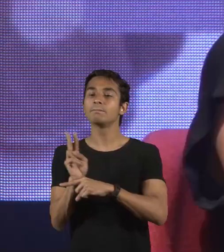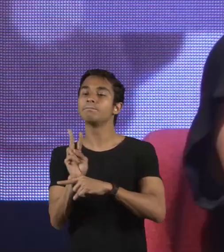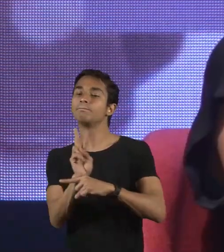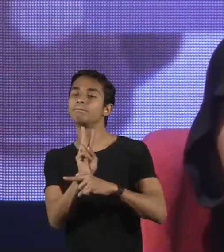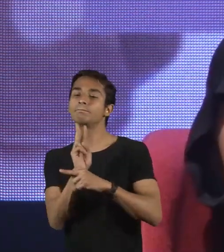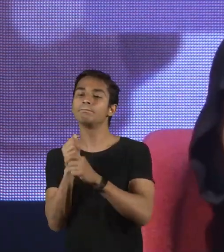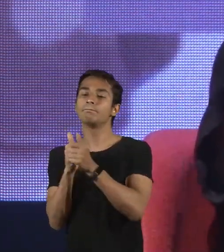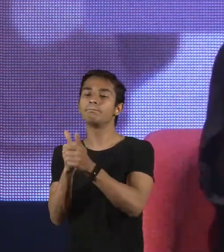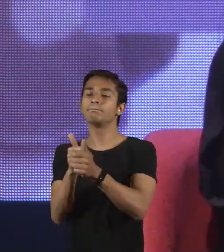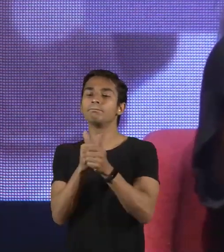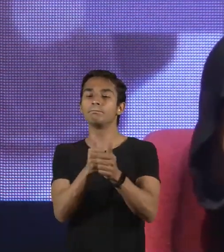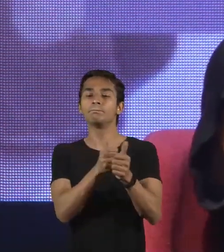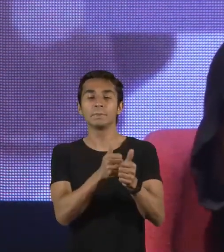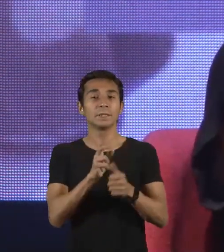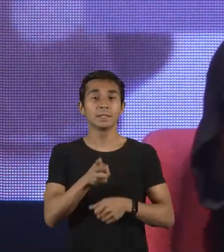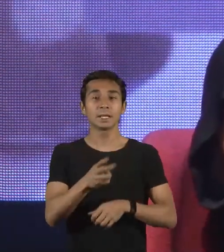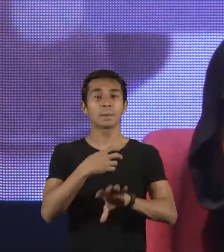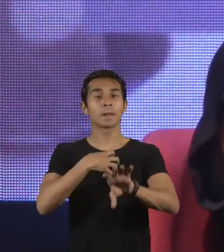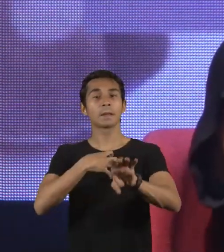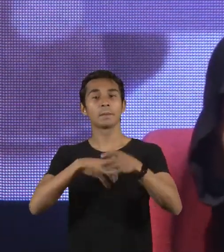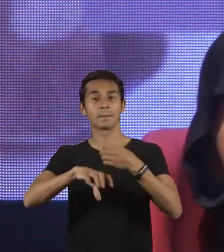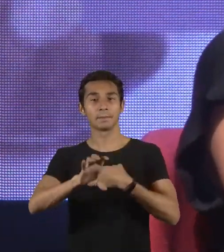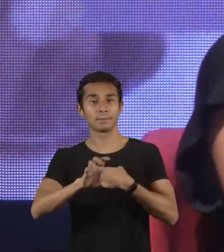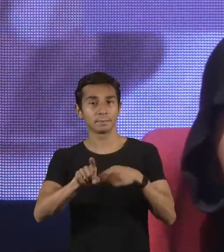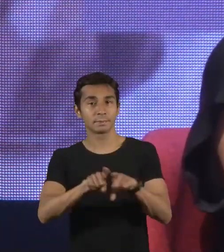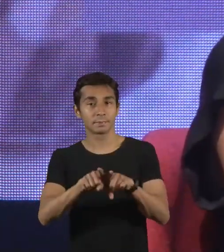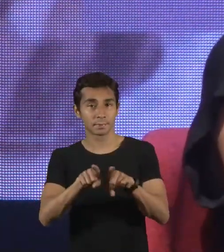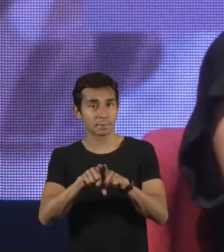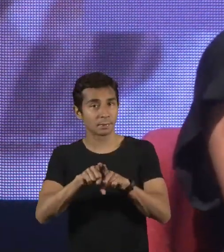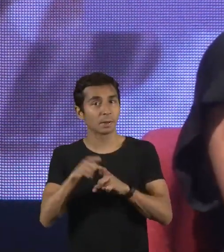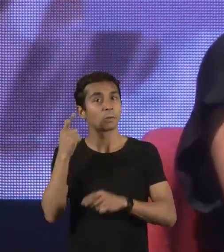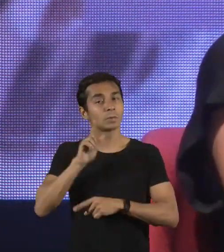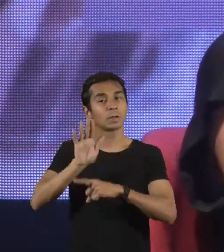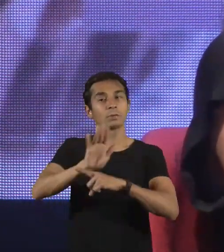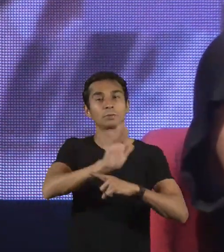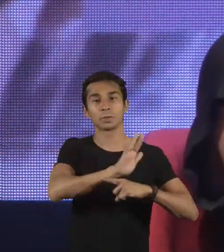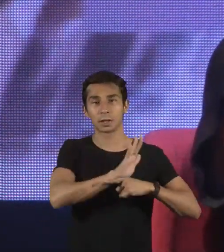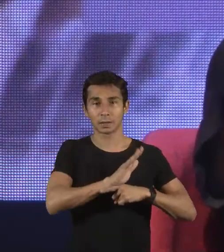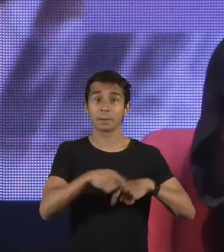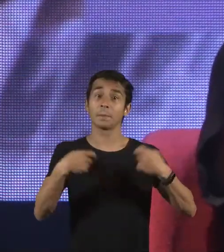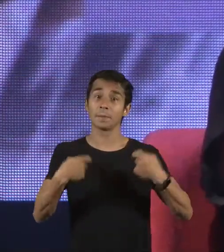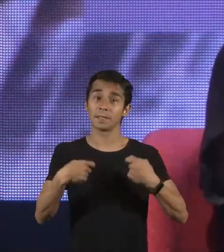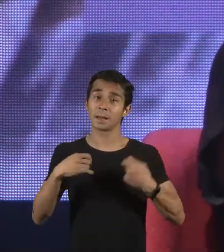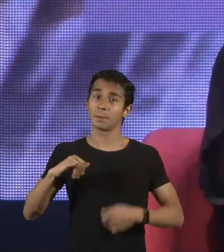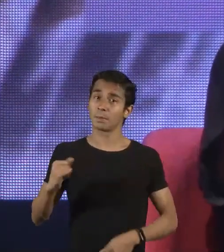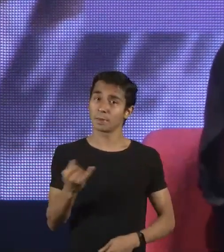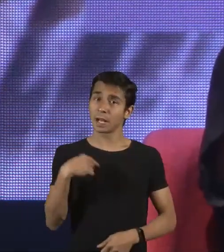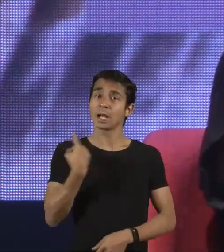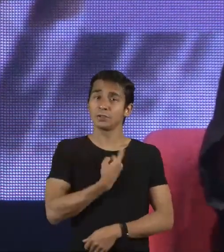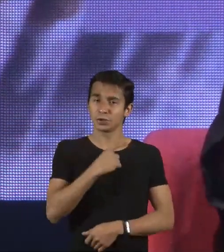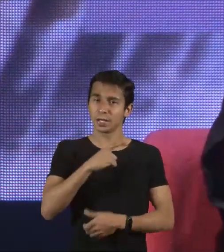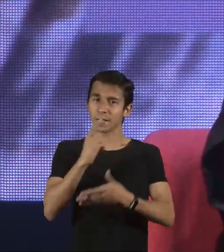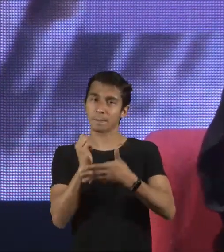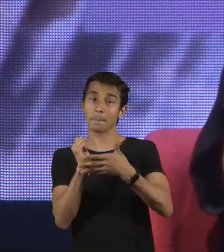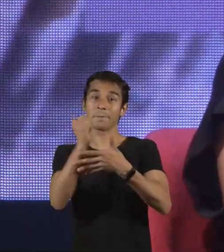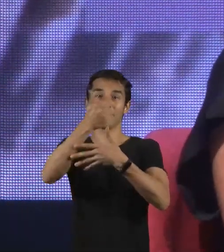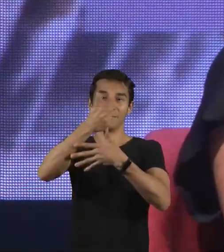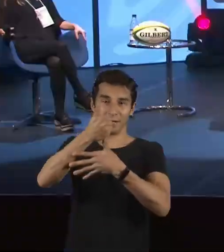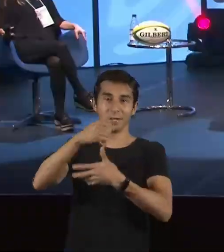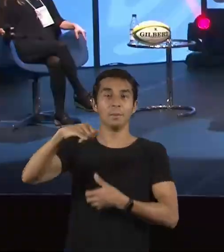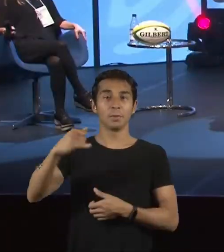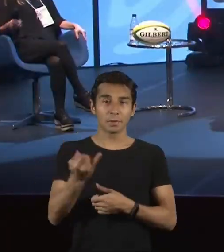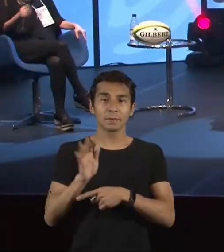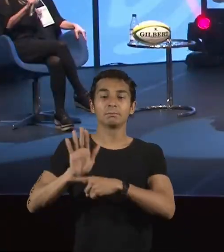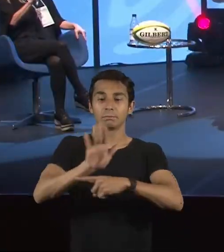você coloca nessa posição de vulnerabilidade para ajudar, porque a gente tem que usar nossa posição de privilégio para isso. Muito bom, Laura.